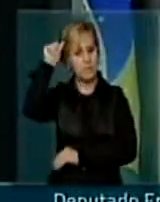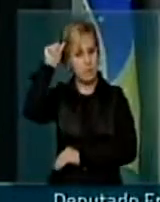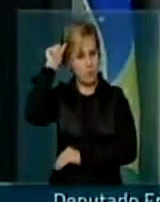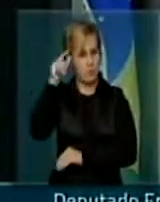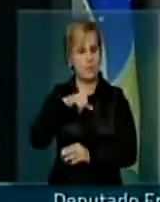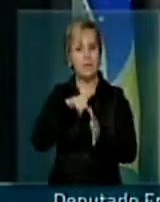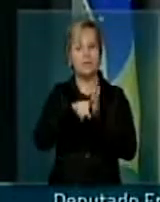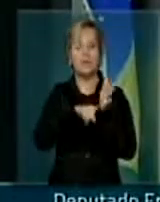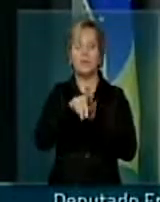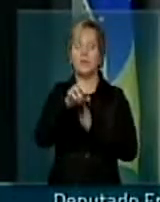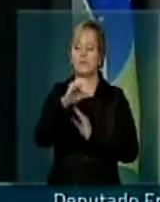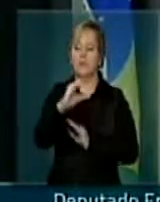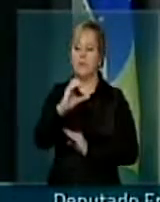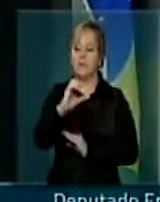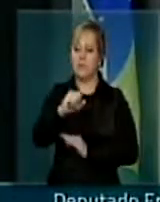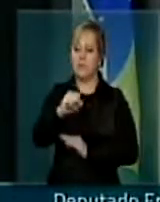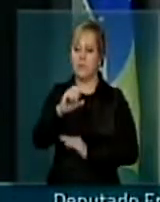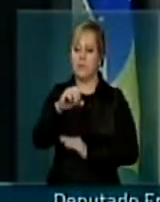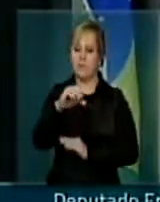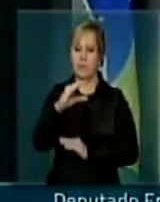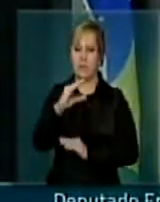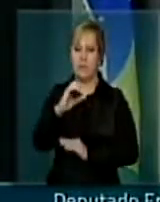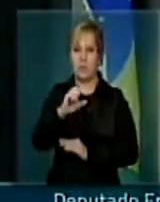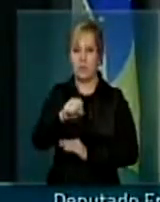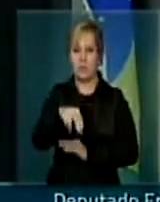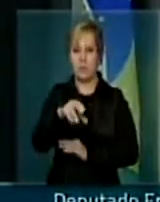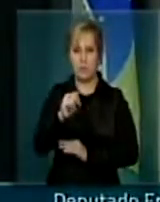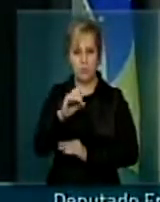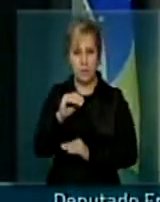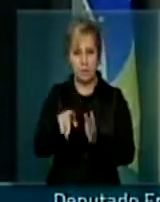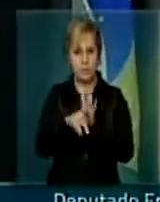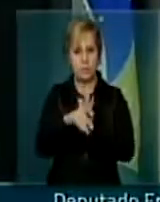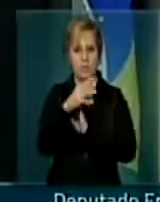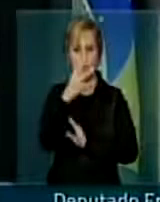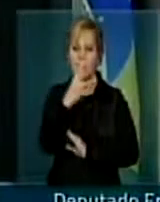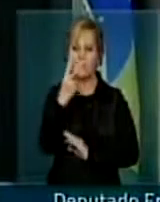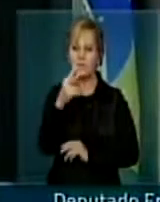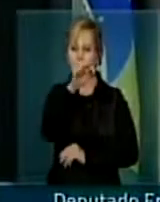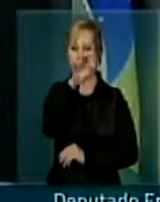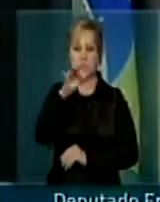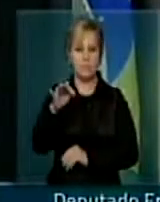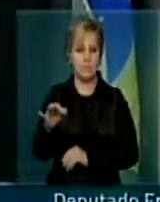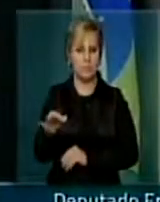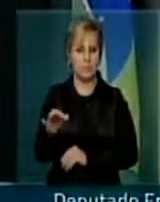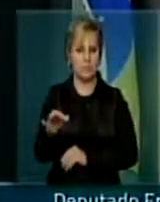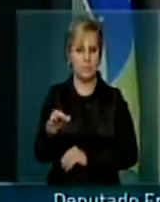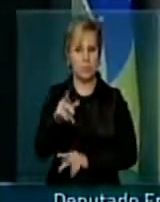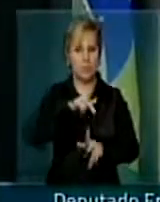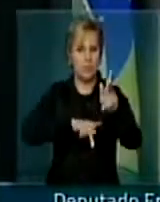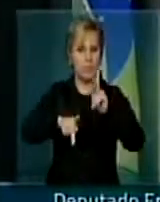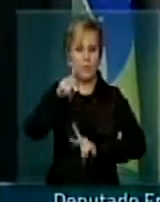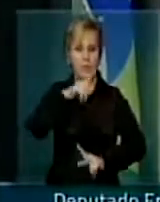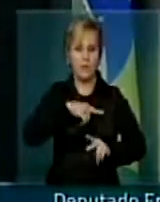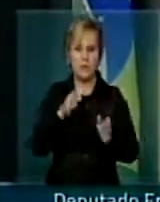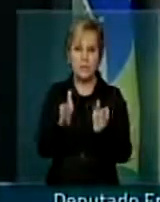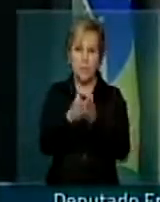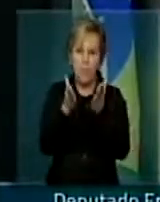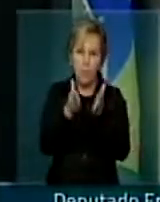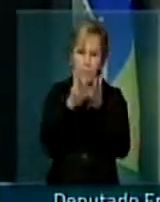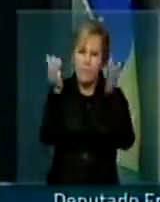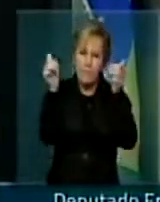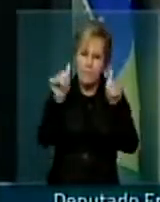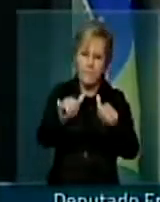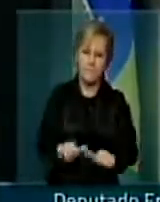o último censo do IBGE, 42% estão em estado de pobreza, ou seja, pobreza